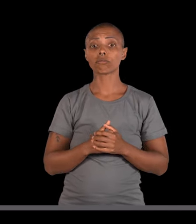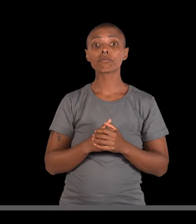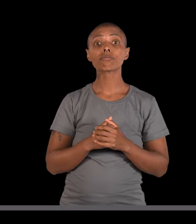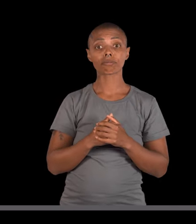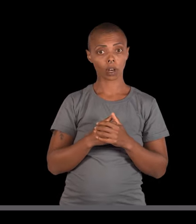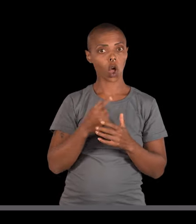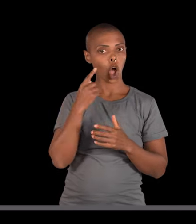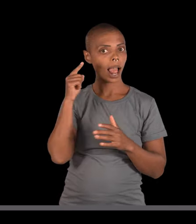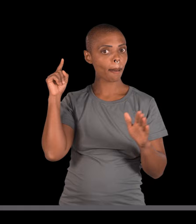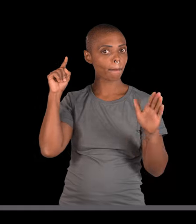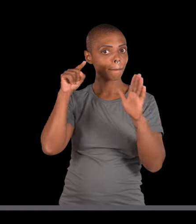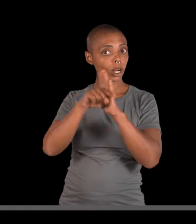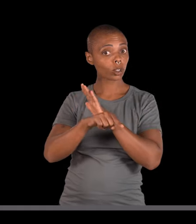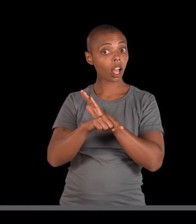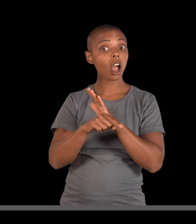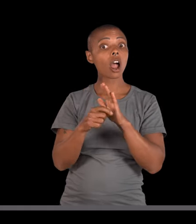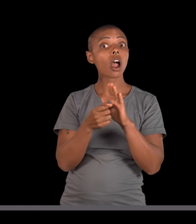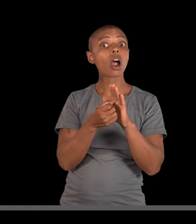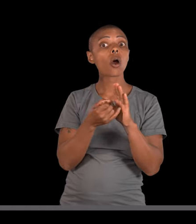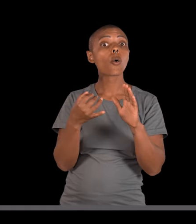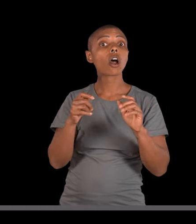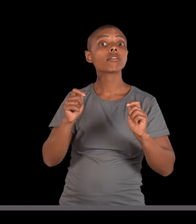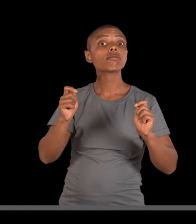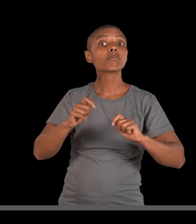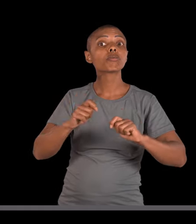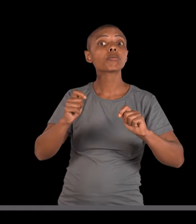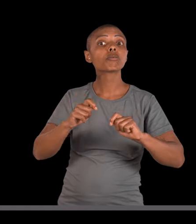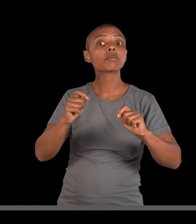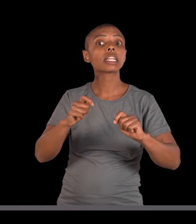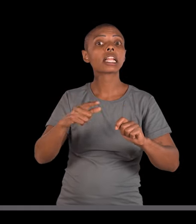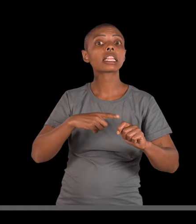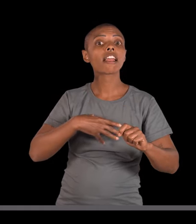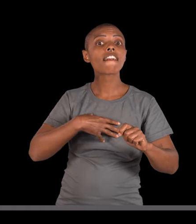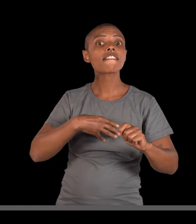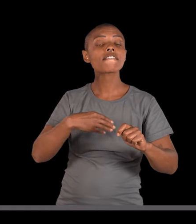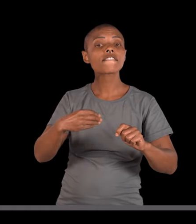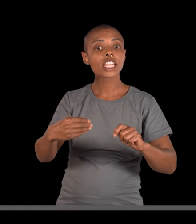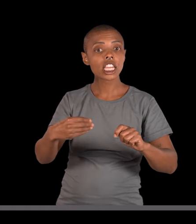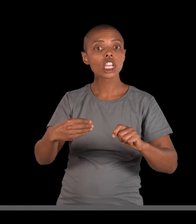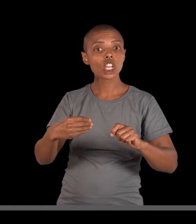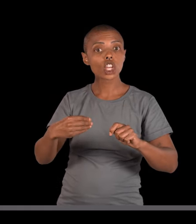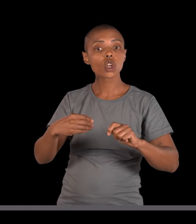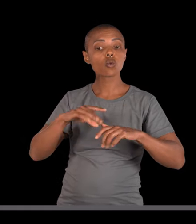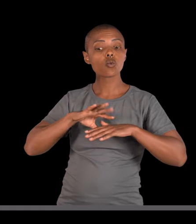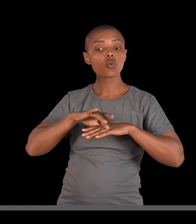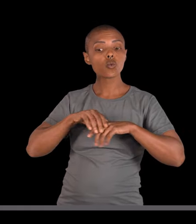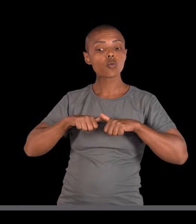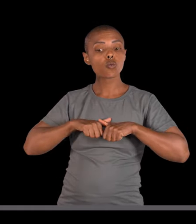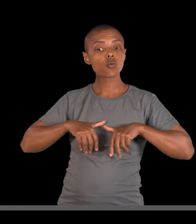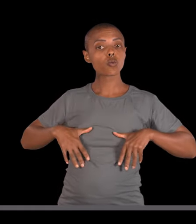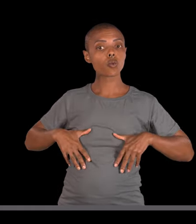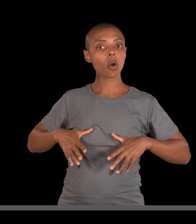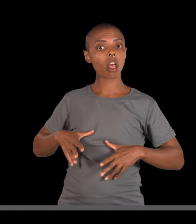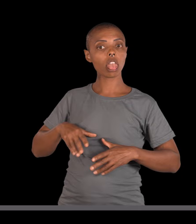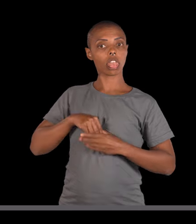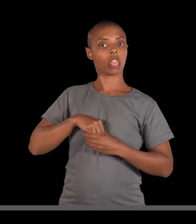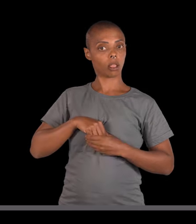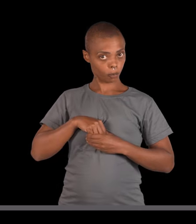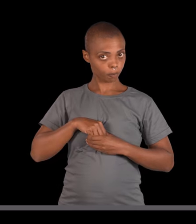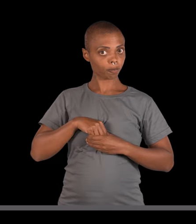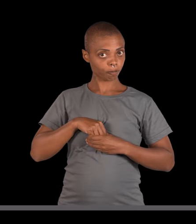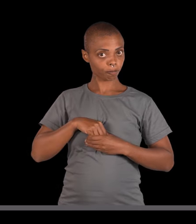daria o mesmo resultado. Olha só, o você está vendo aqui? Ele perguntou a probabilidade do casal ter filhos